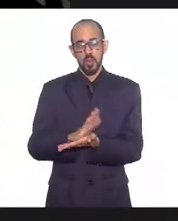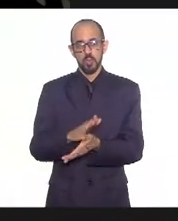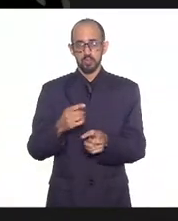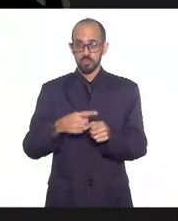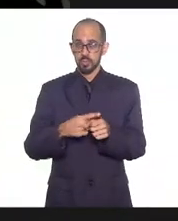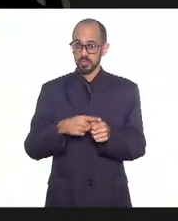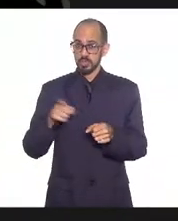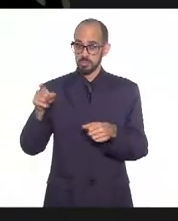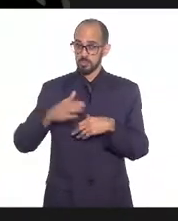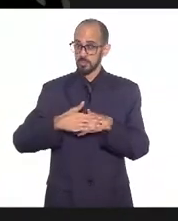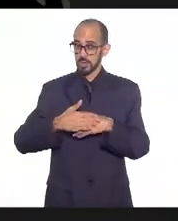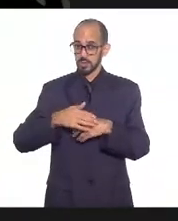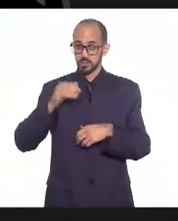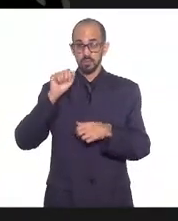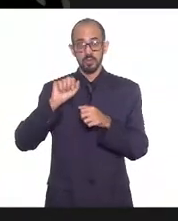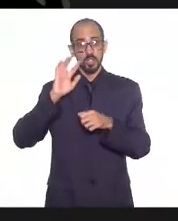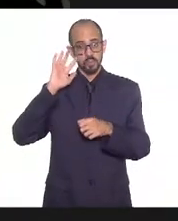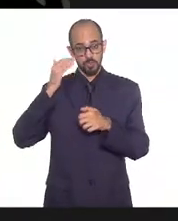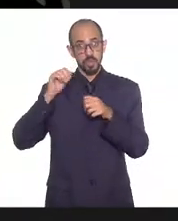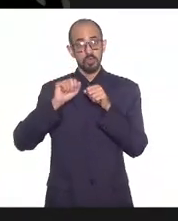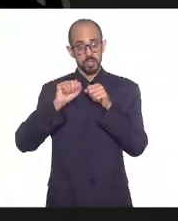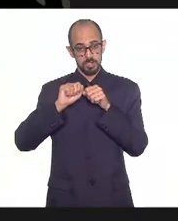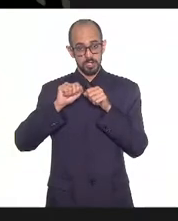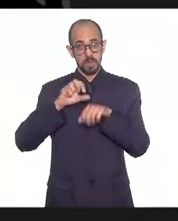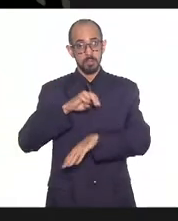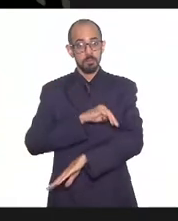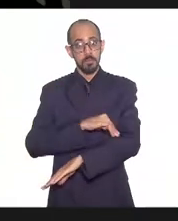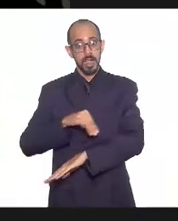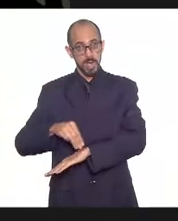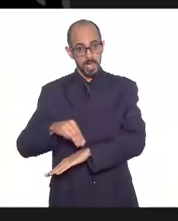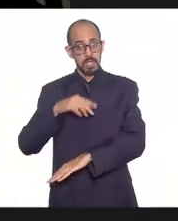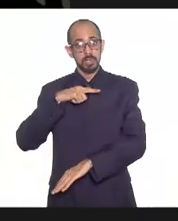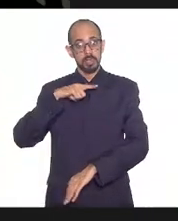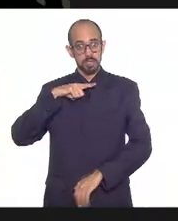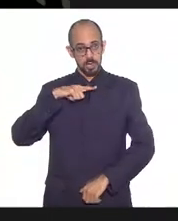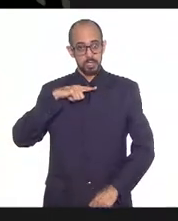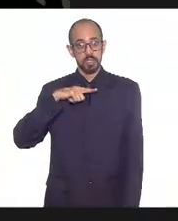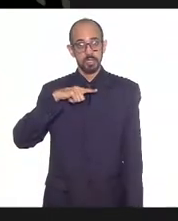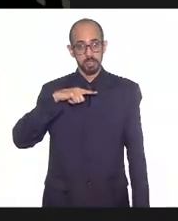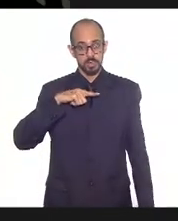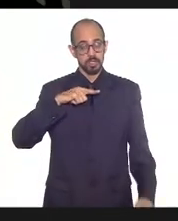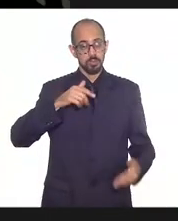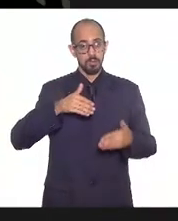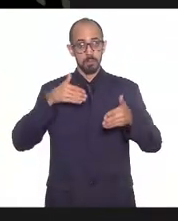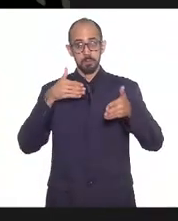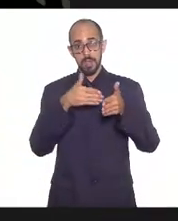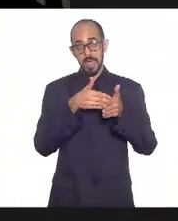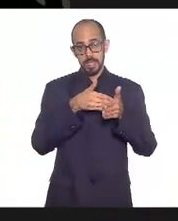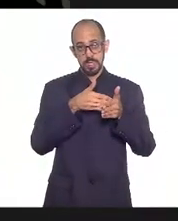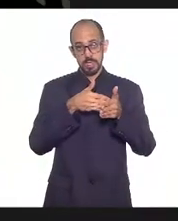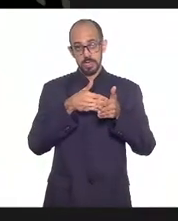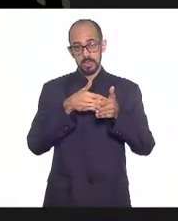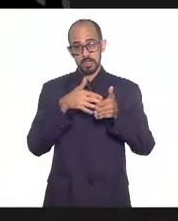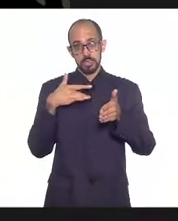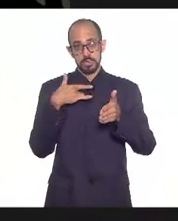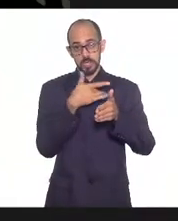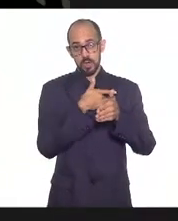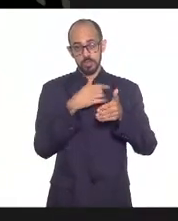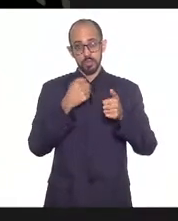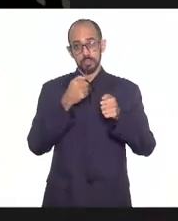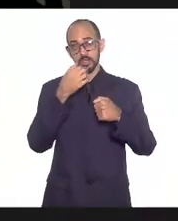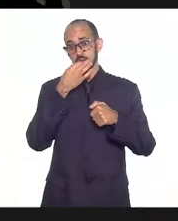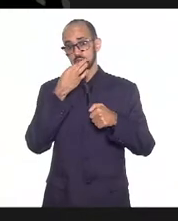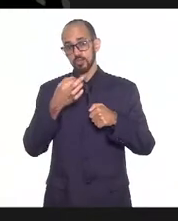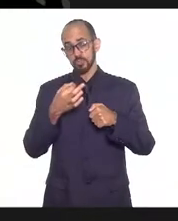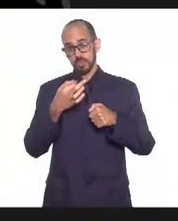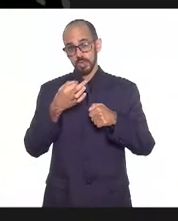por conta própria, como, por exemplo, o Macaé, que tem uma barreira sanitária, onde você tem que justificar o motivo da entrada,